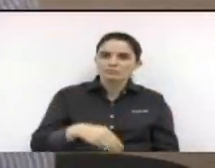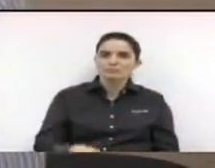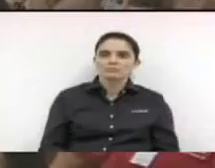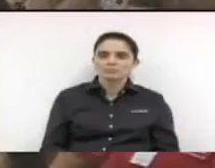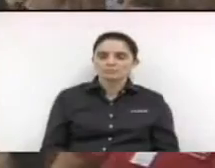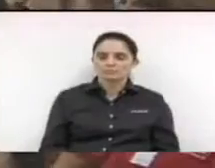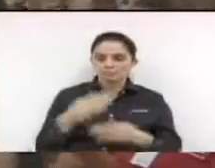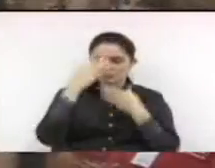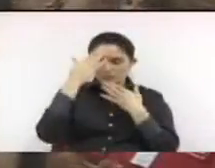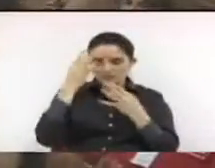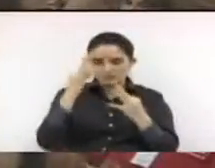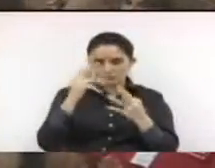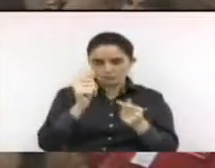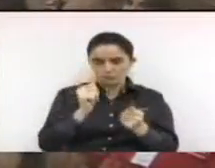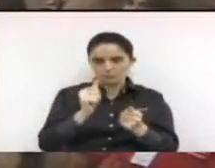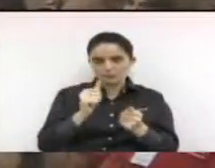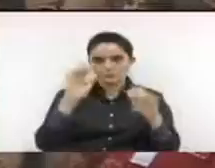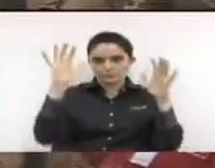Obrigado a todos.